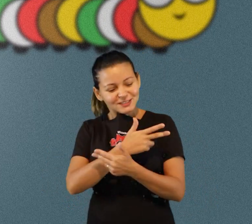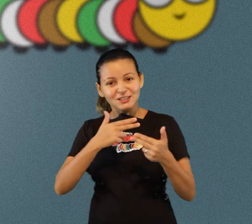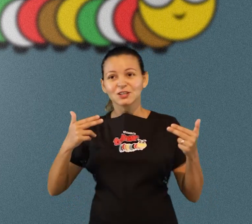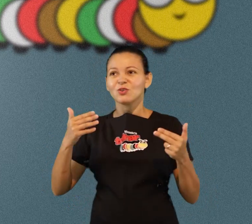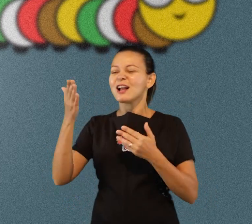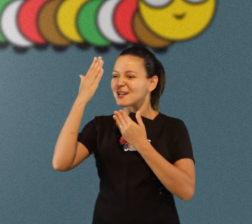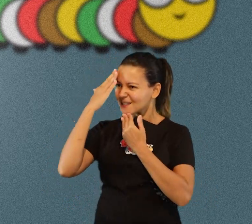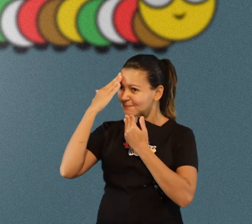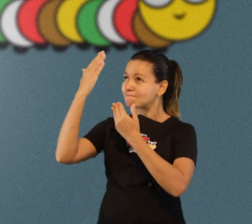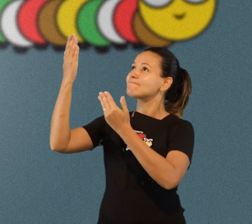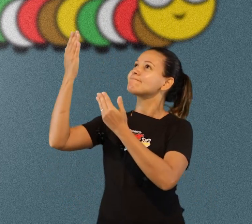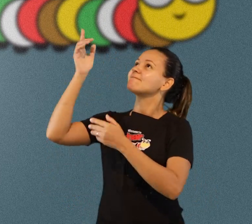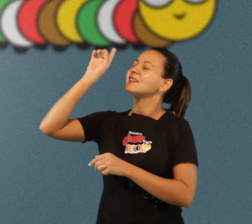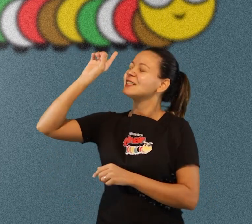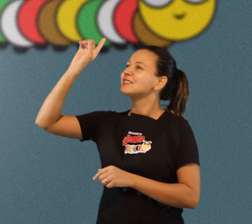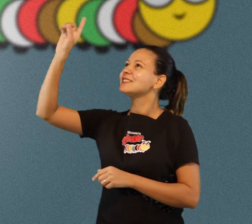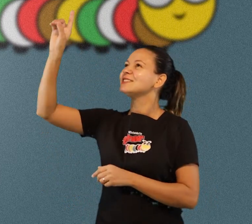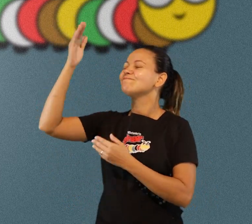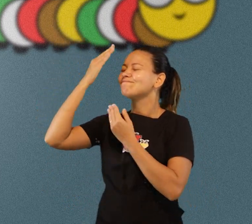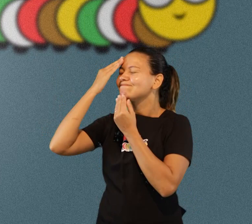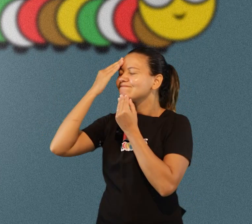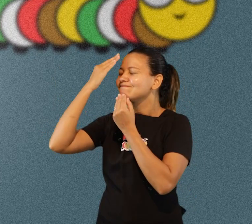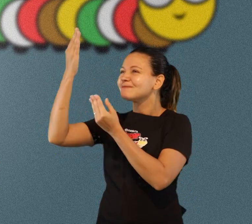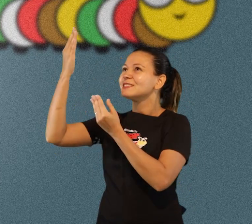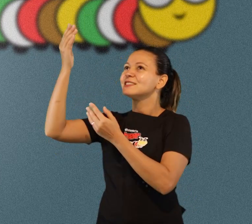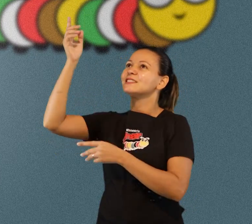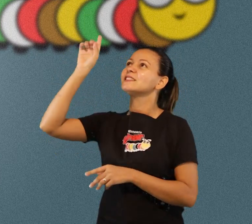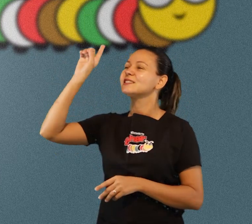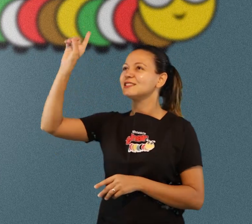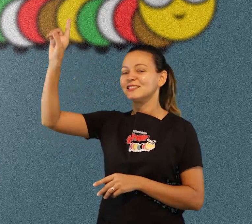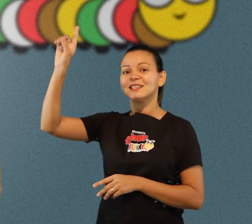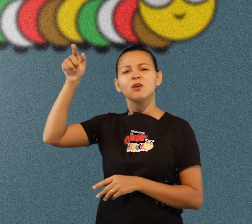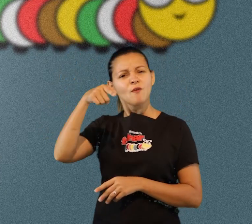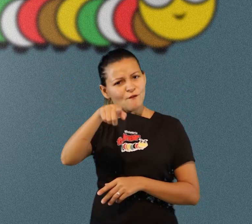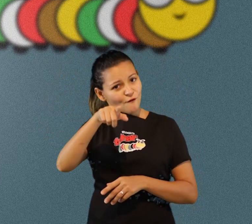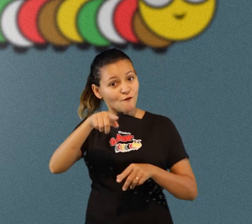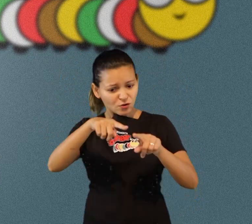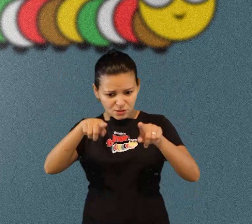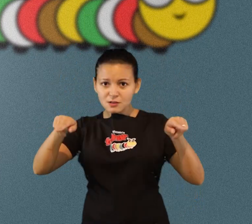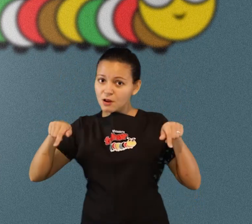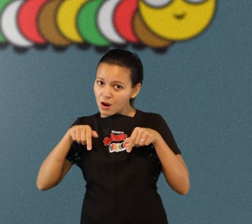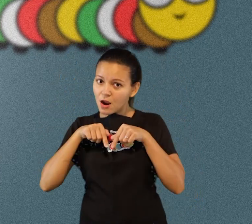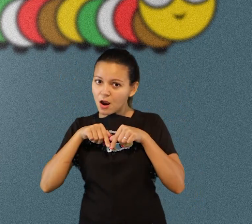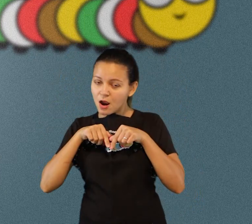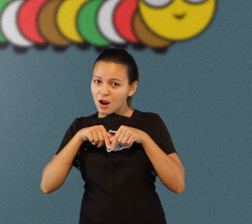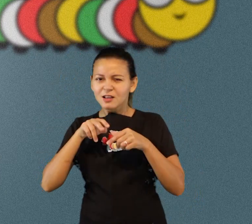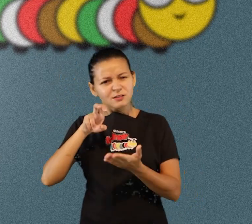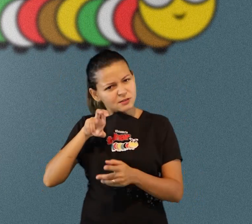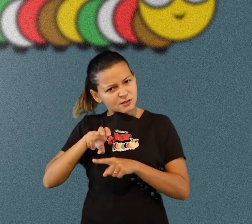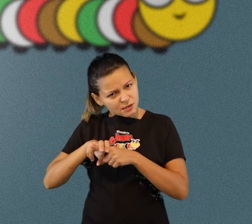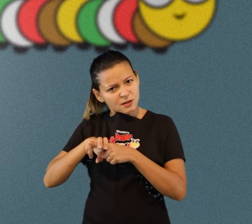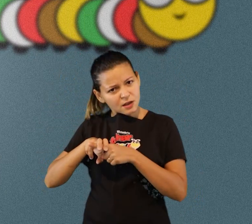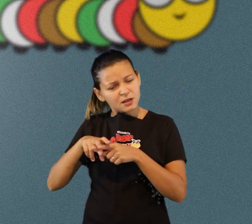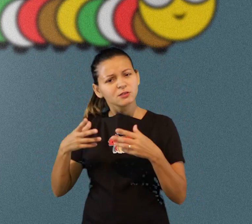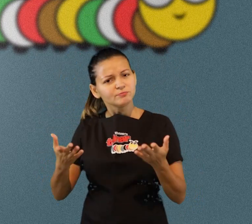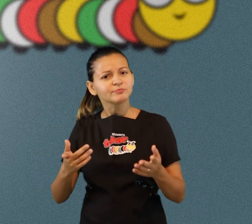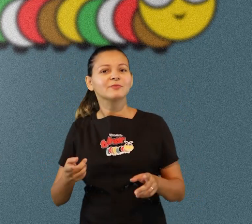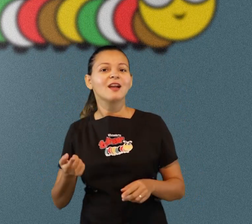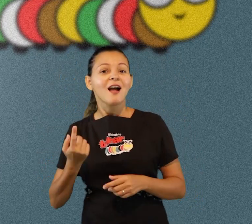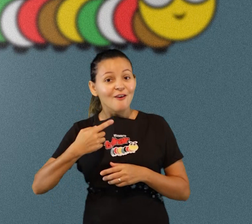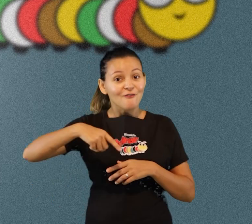em todas as coisas sejam agradecidos a Deus